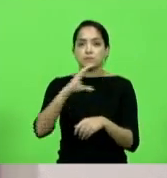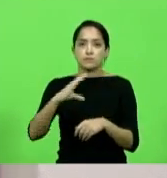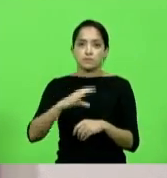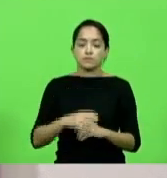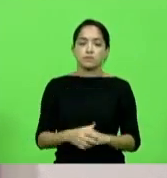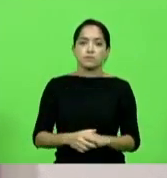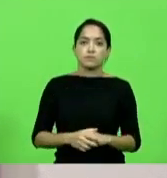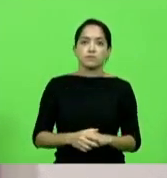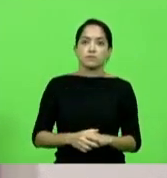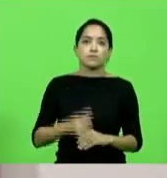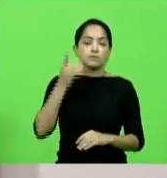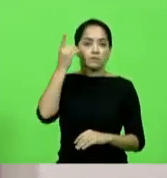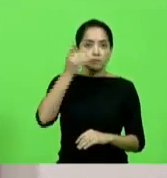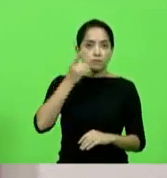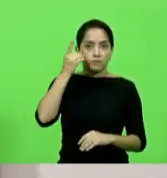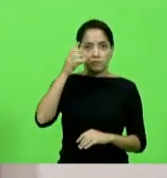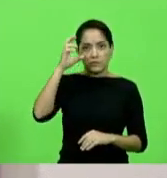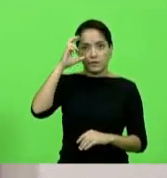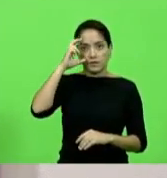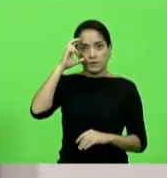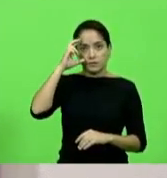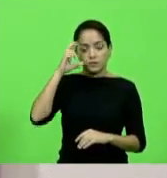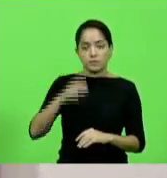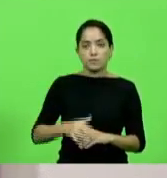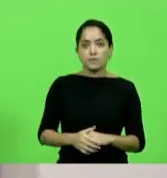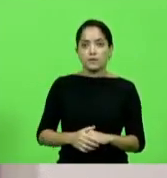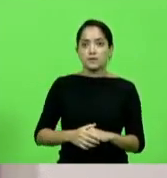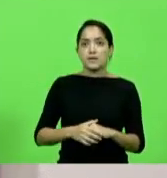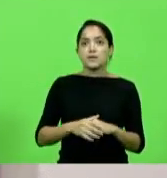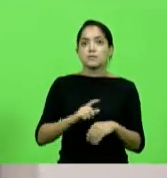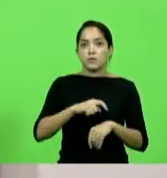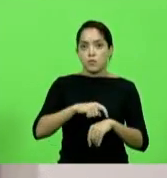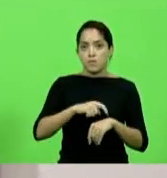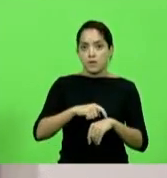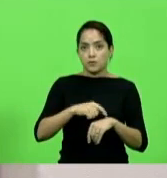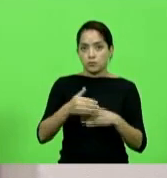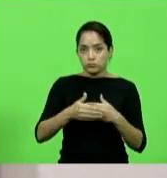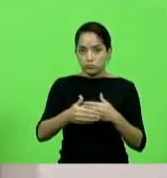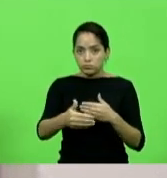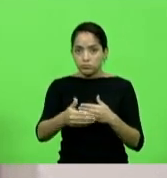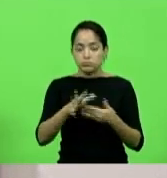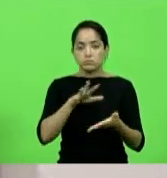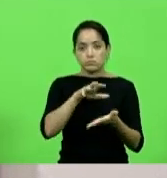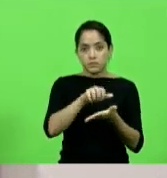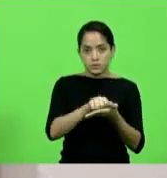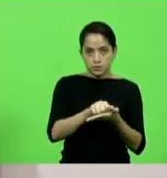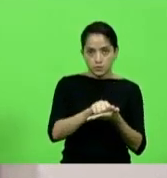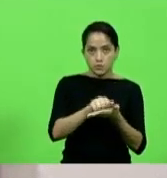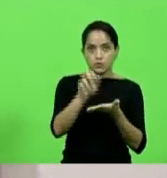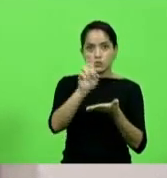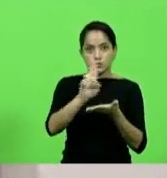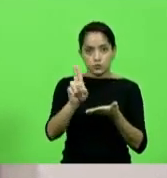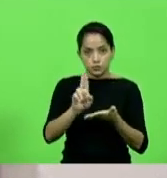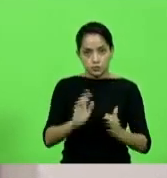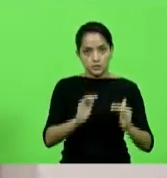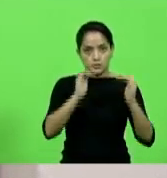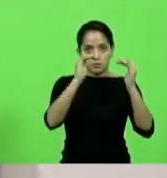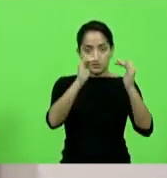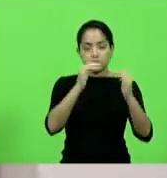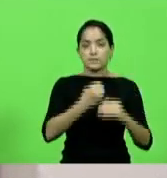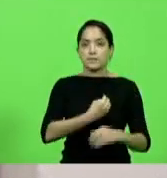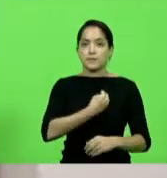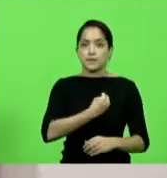Catarina, deputado Ricardo Alba. Momento seguinte, o senhor presidente fez o registro das demais autoridades presentes